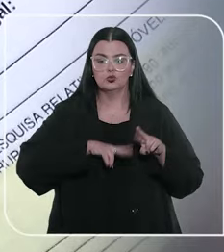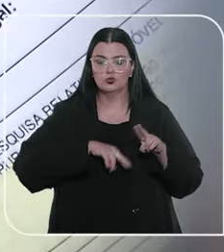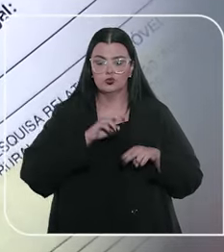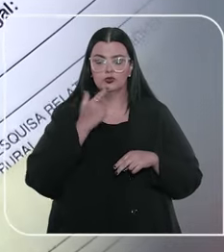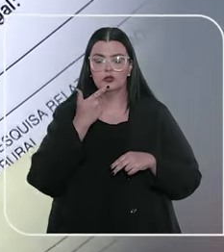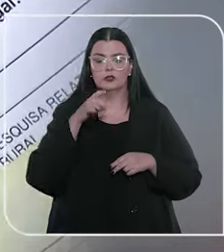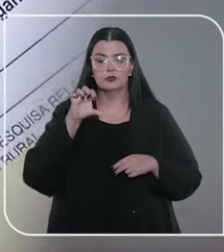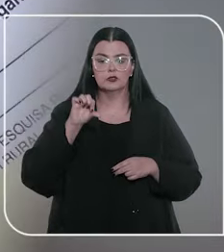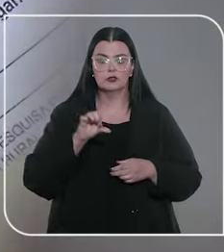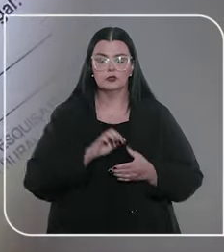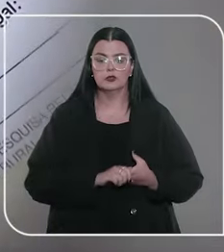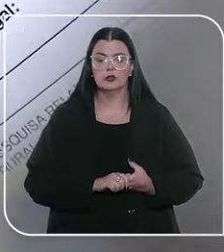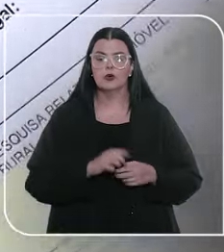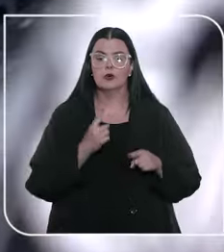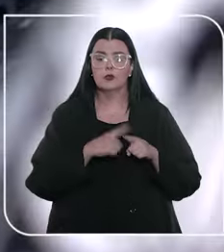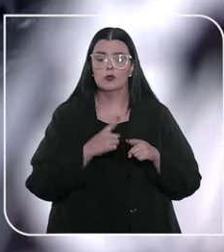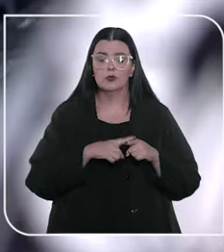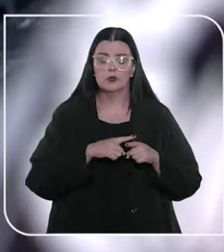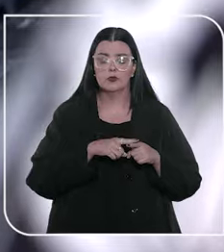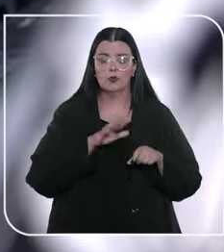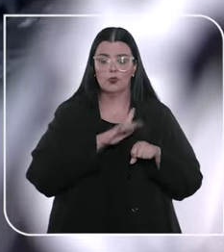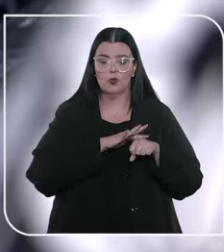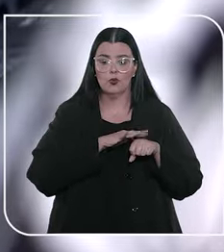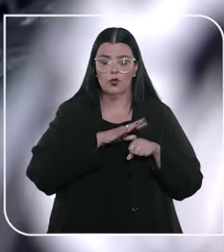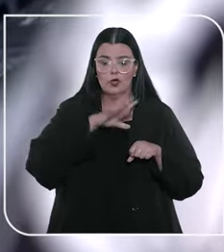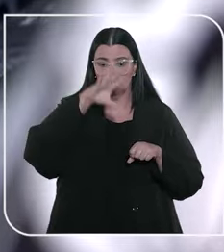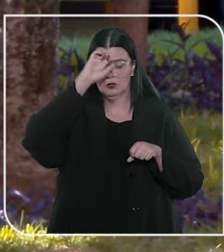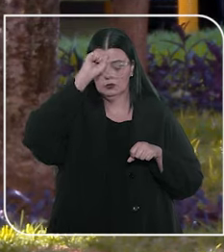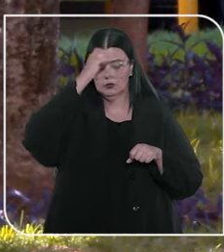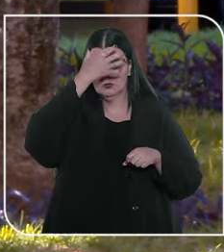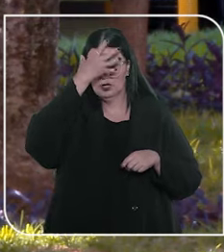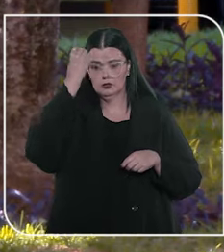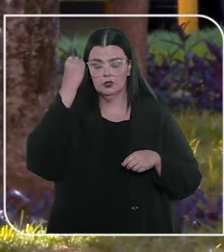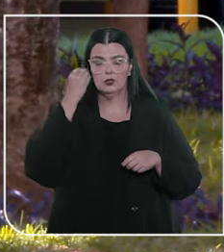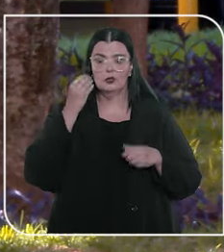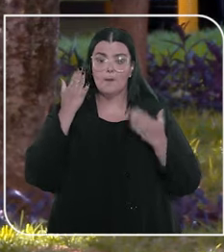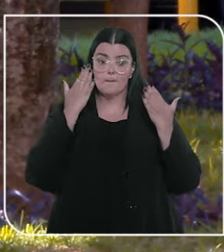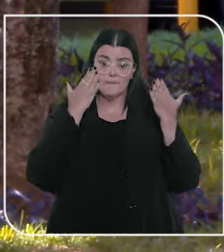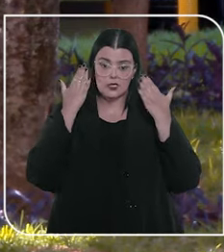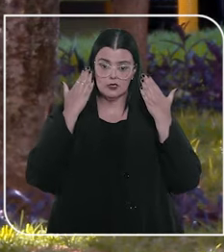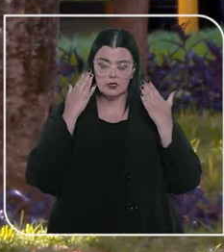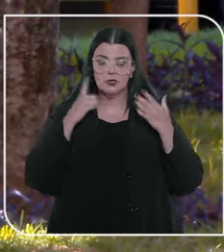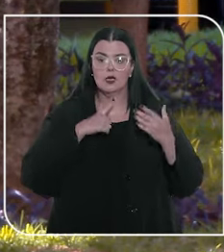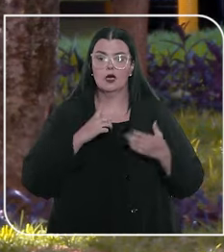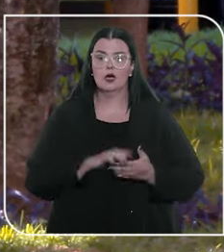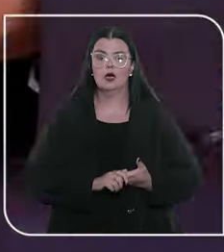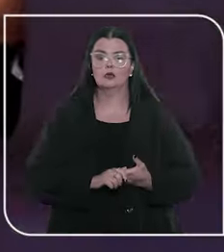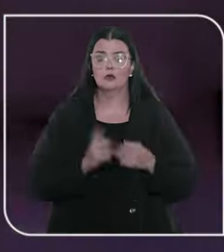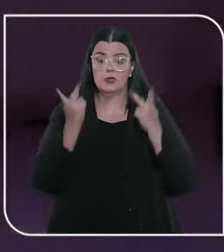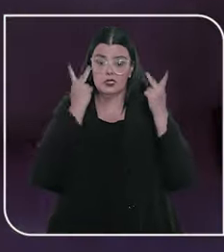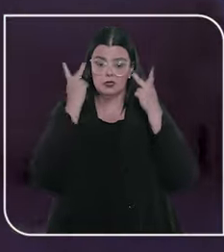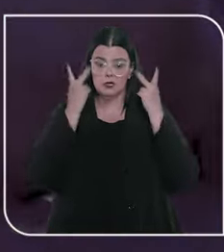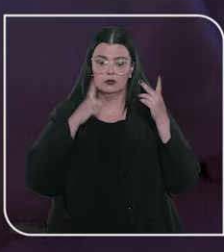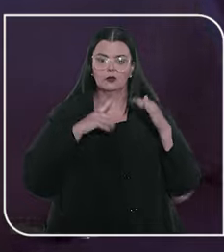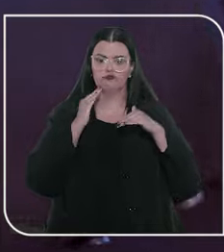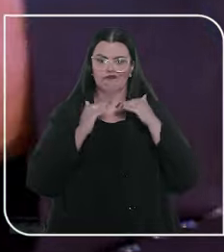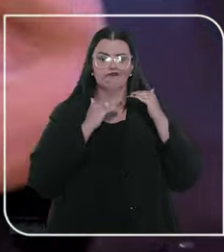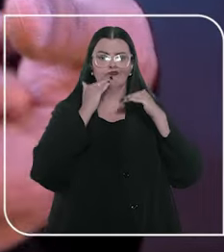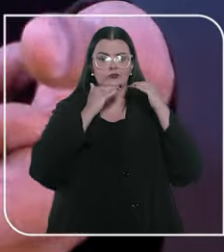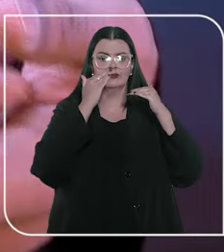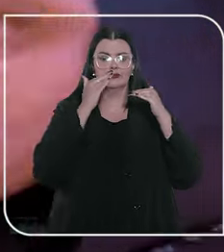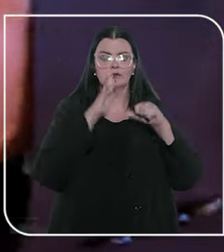de 2019, por ser portadora de Alzheimer. O psiquiatra Tiago Blanco explica que, nos casos mais